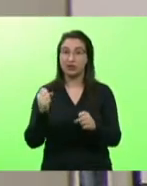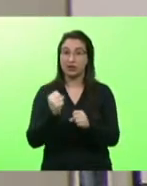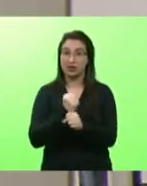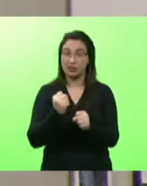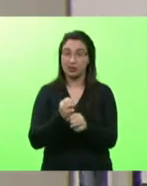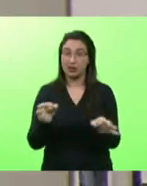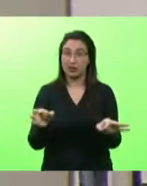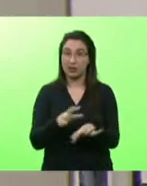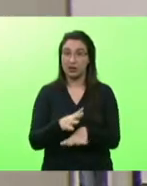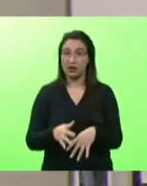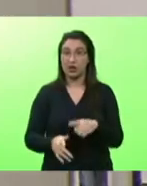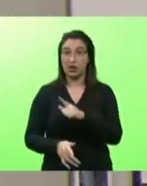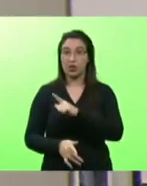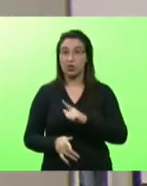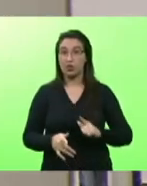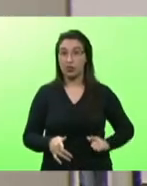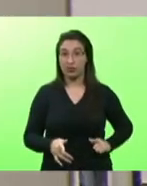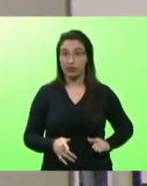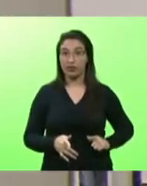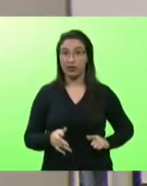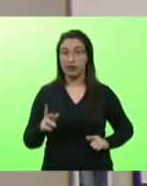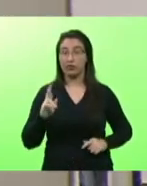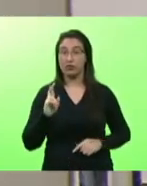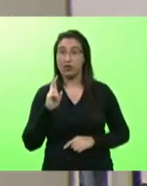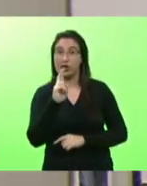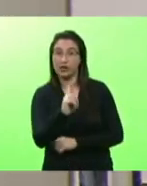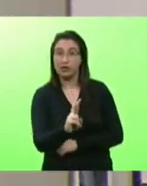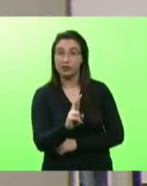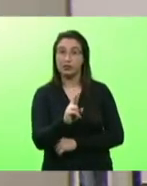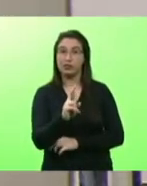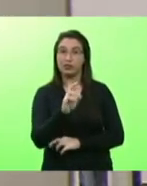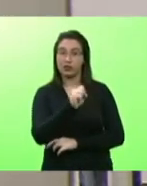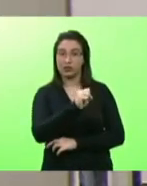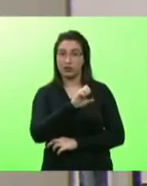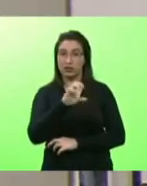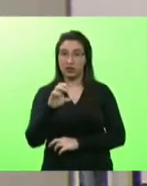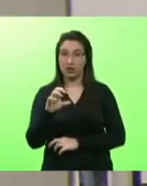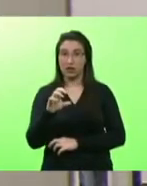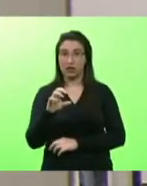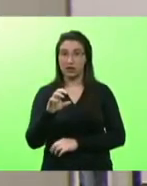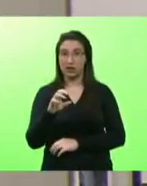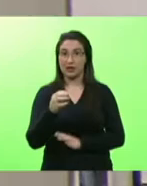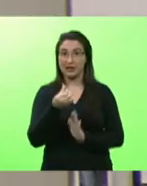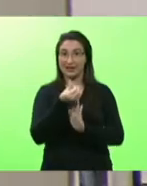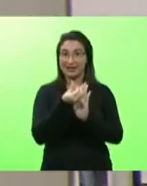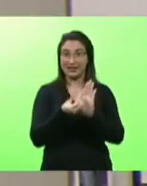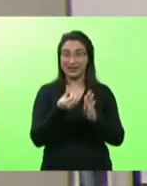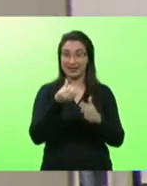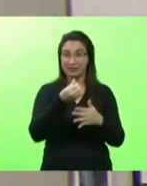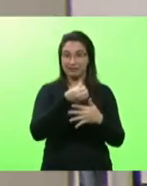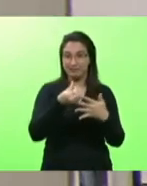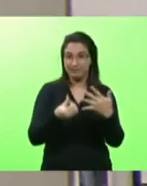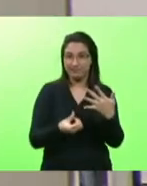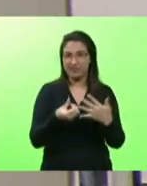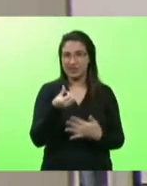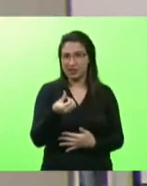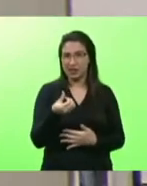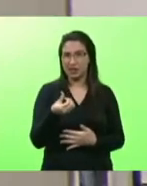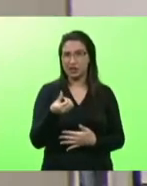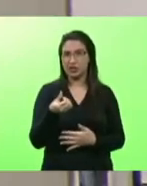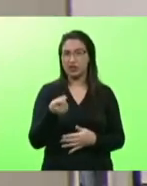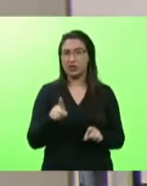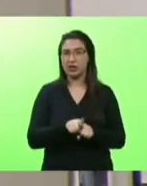resposta a esse estado que é o sexto maior arrecadador de impostos do Brasil e o 25º no momento da